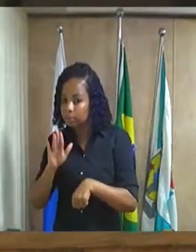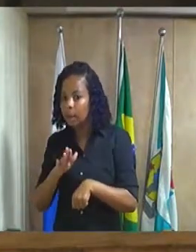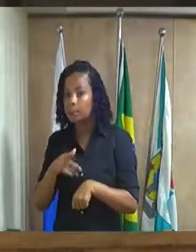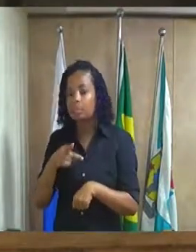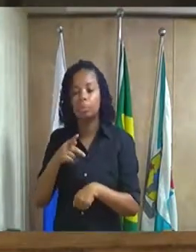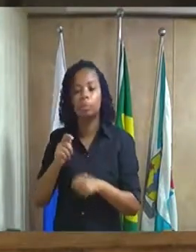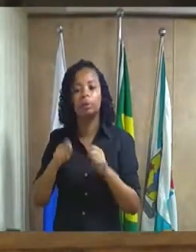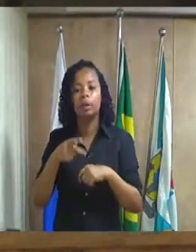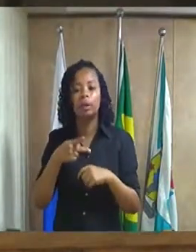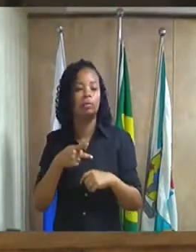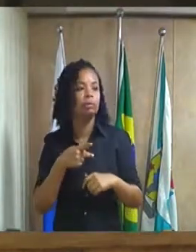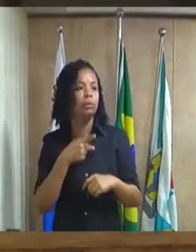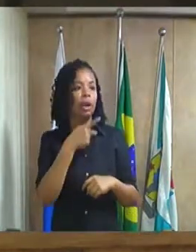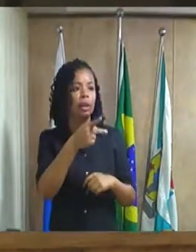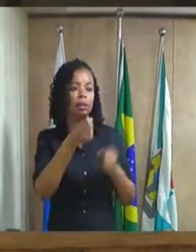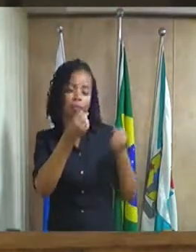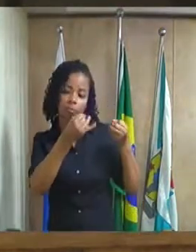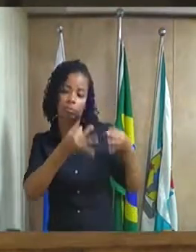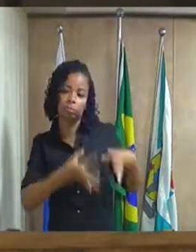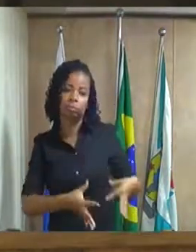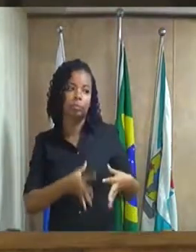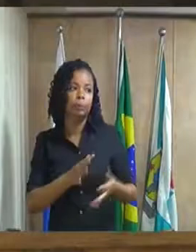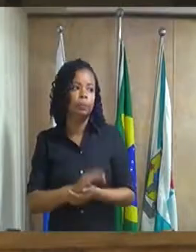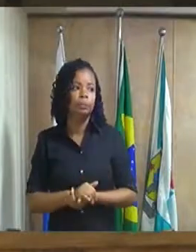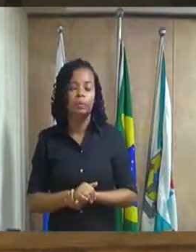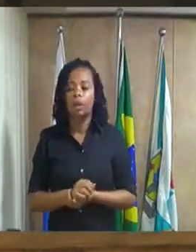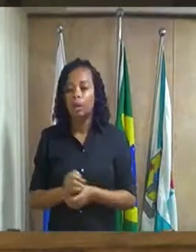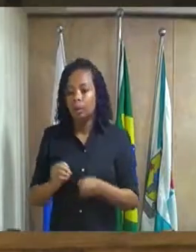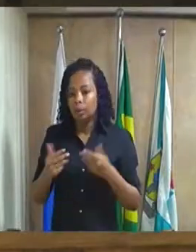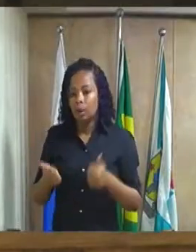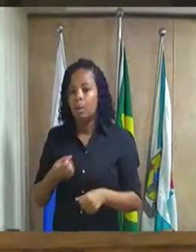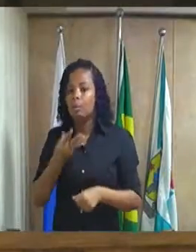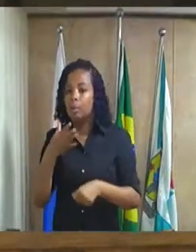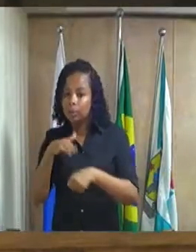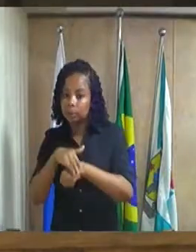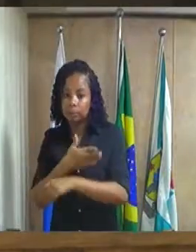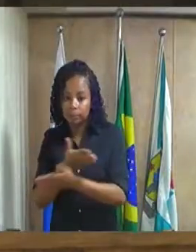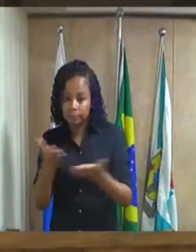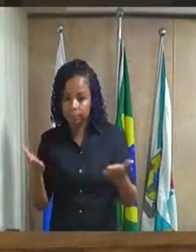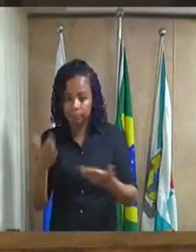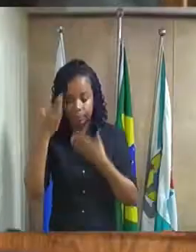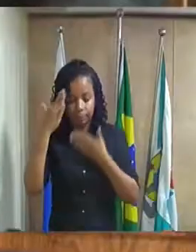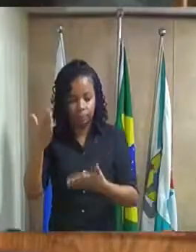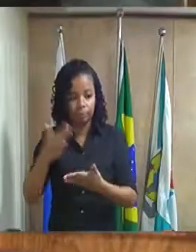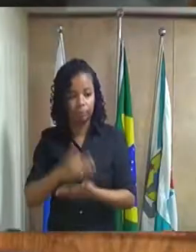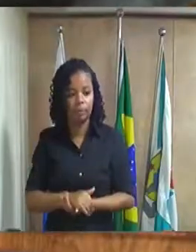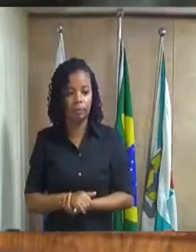eu pudesse dar as minhas explicações aqui quero desejar a todos uma boa noite e obrigado